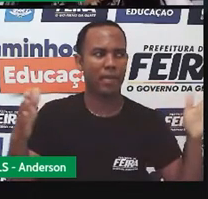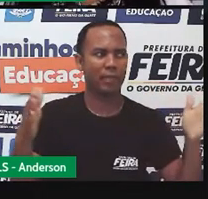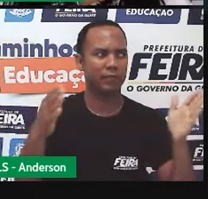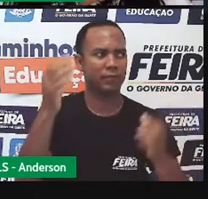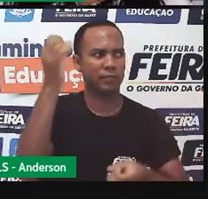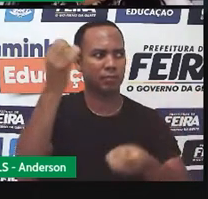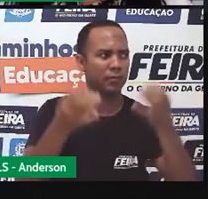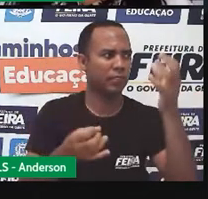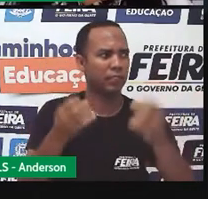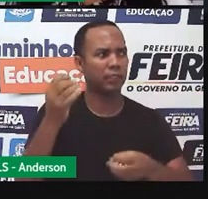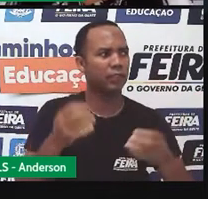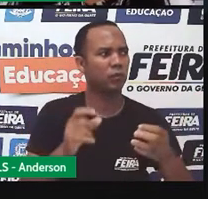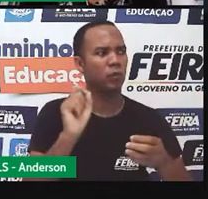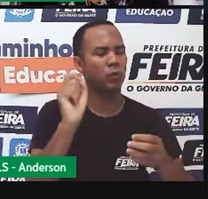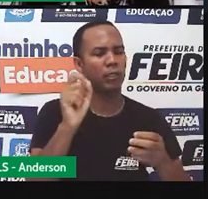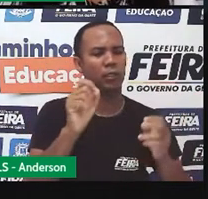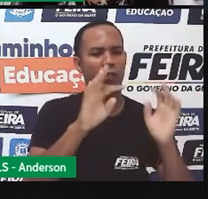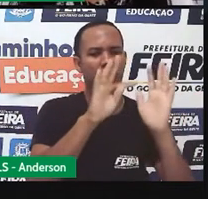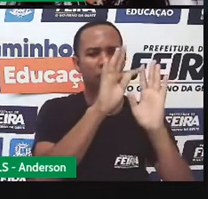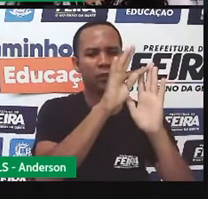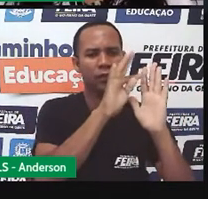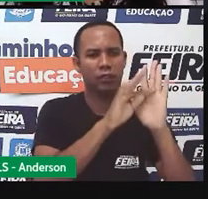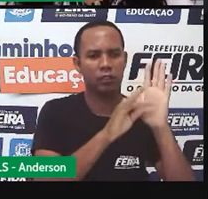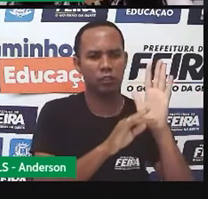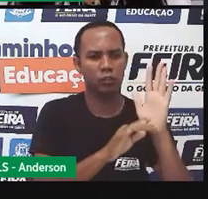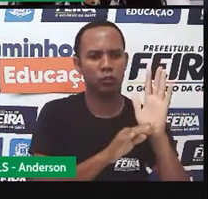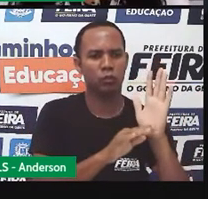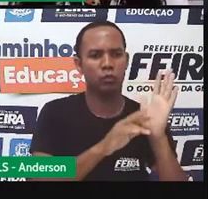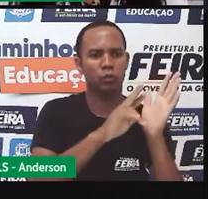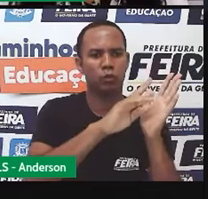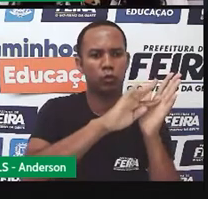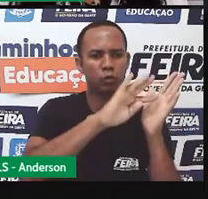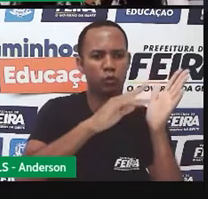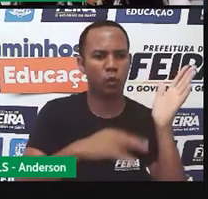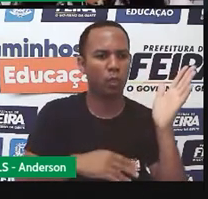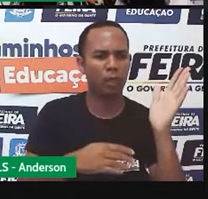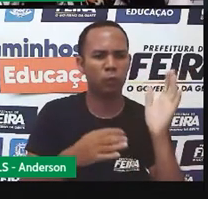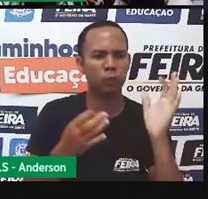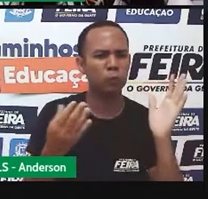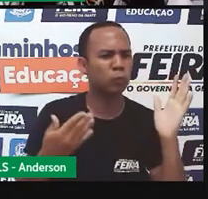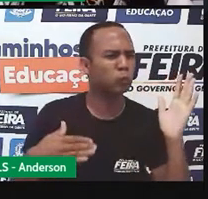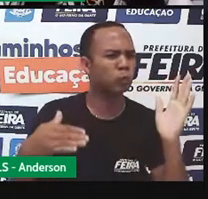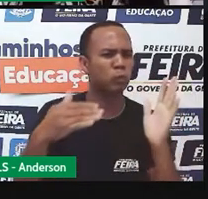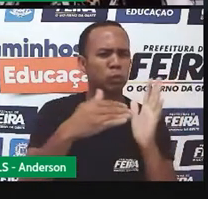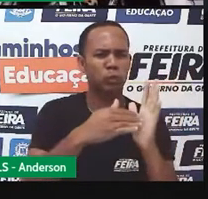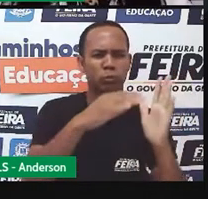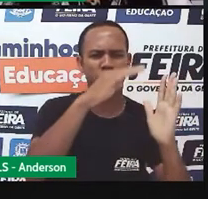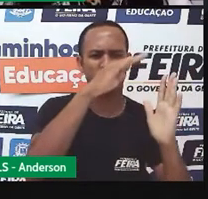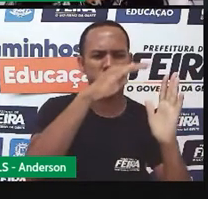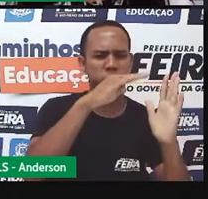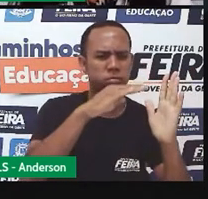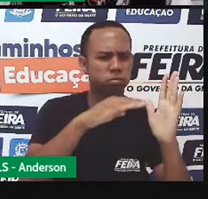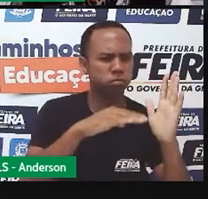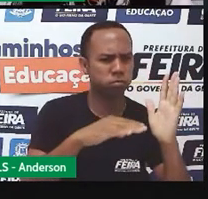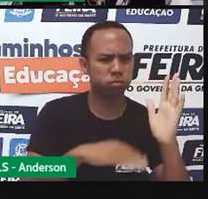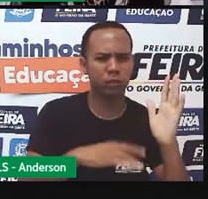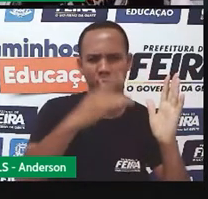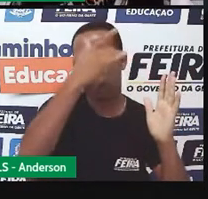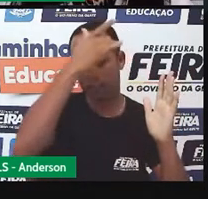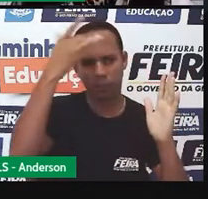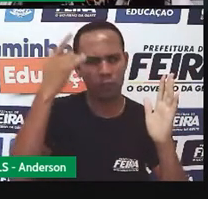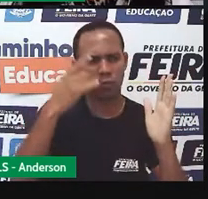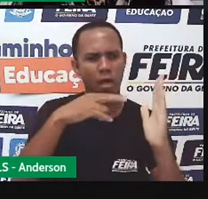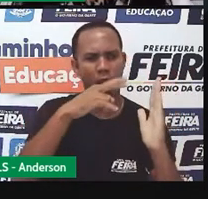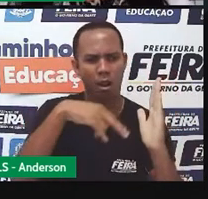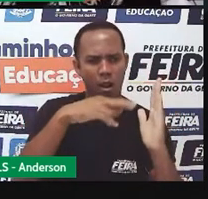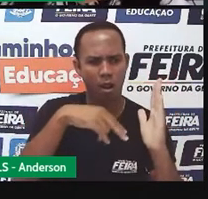porque o texto jornalístico, ele leva os detalhes do acontecimento para aquela pessoa que está fazendo a